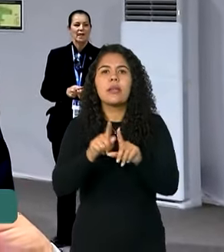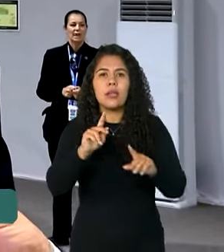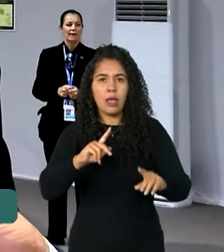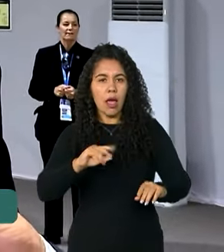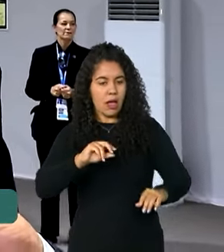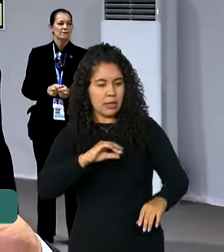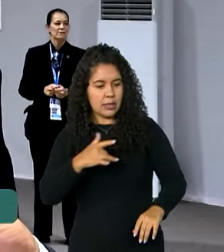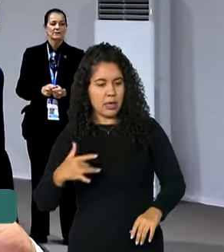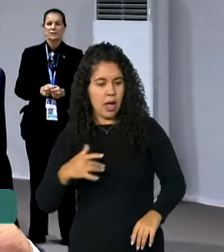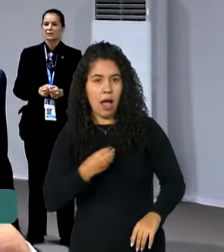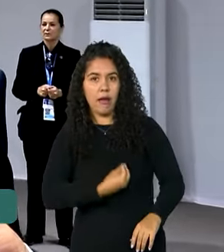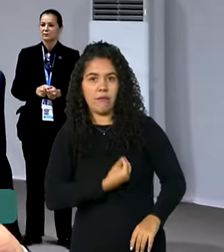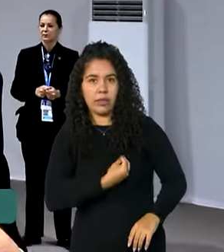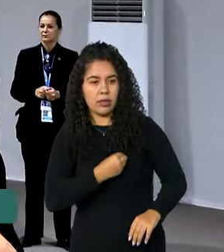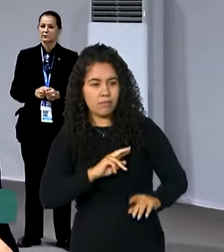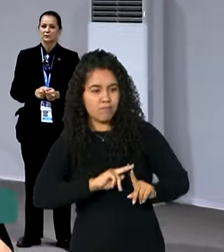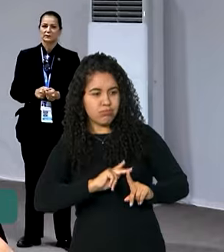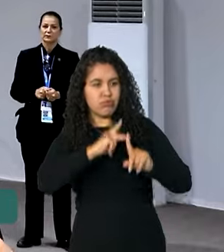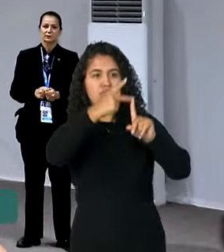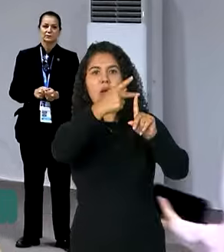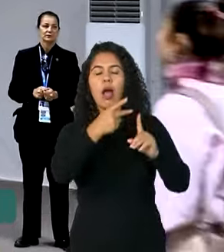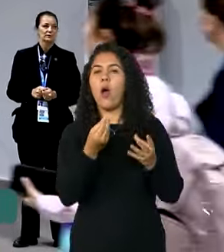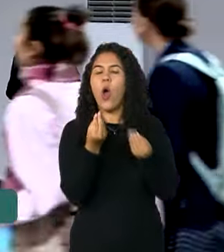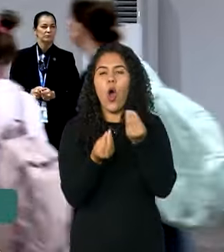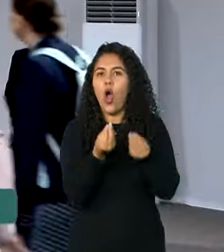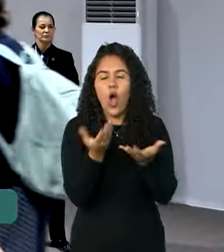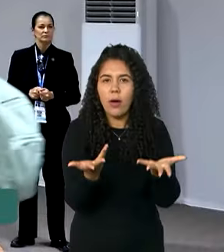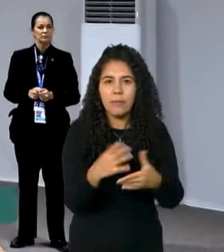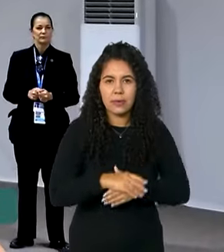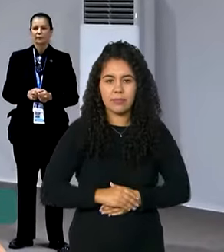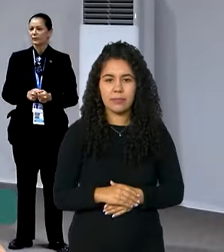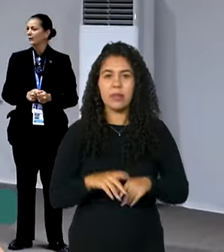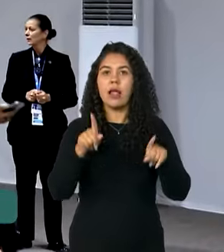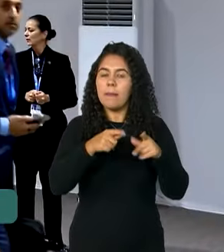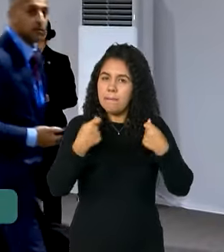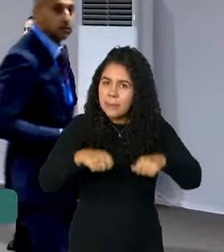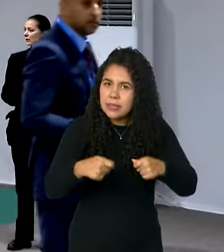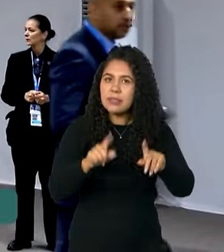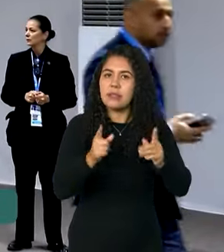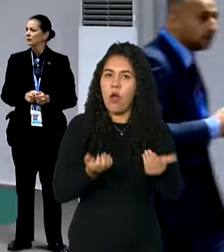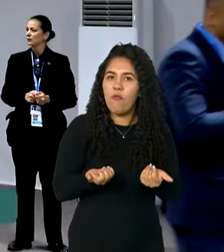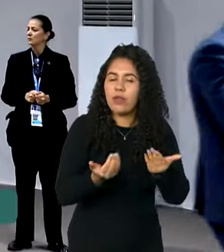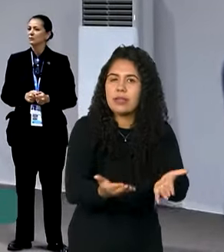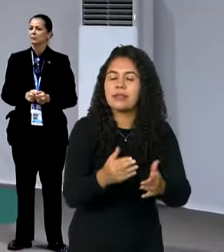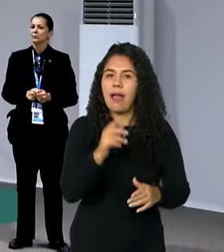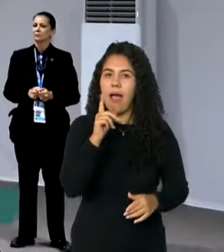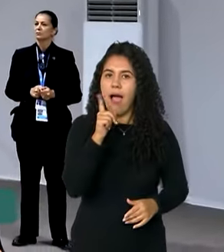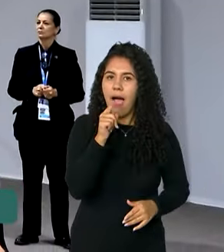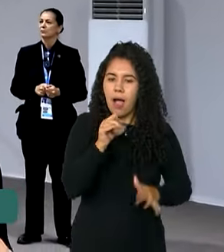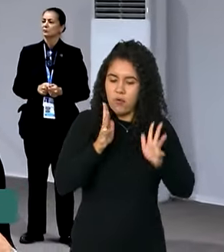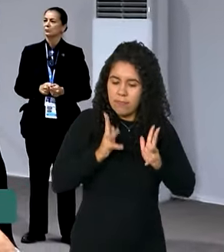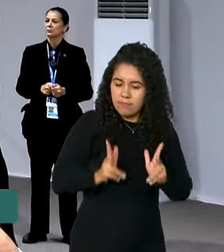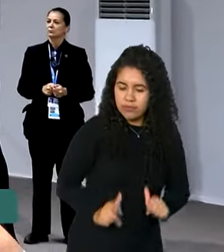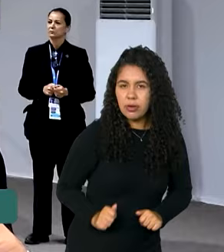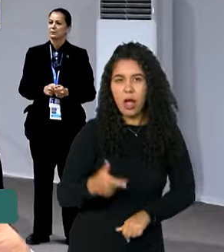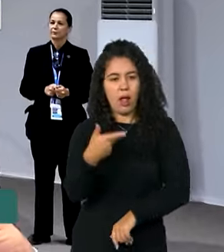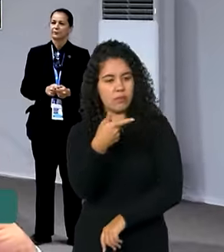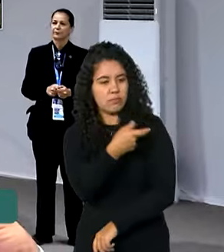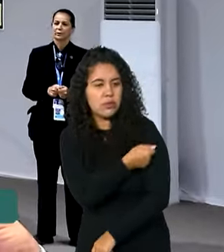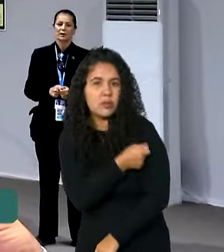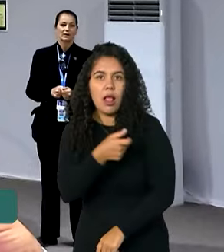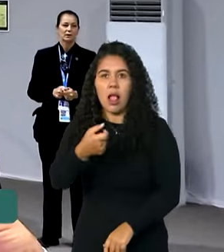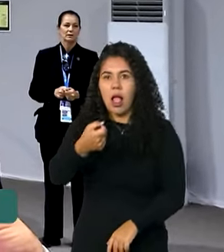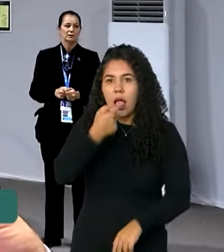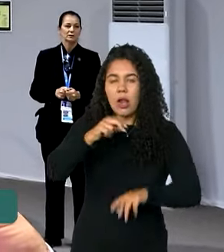praticamente em 80 anos? Foi água tratada, vacina e antibiótico. A